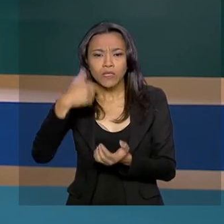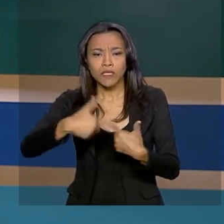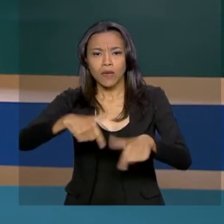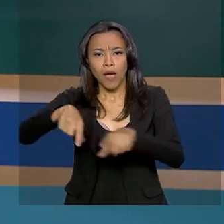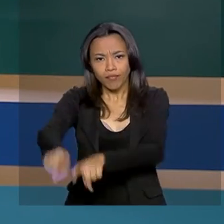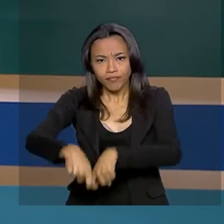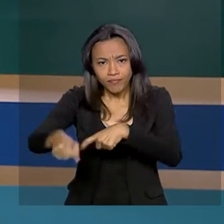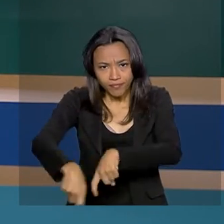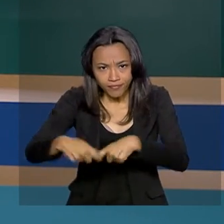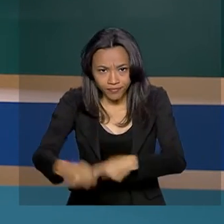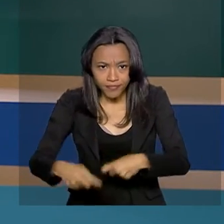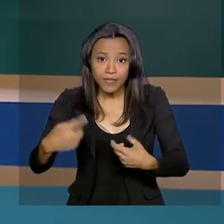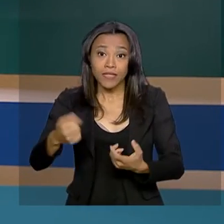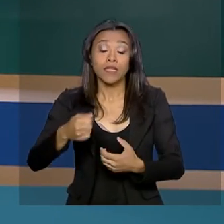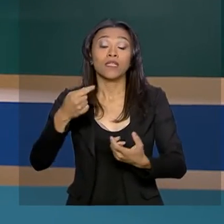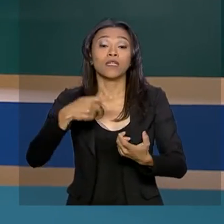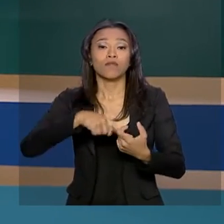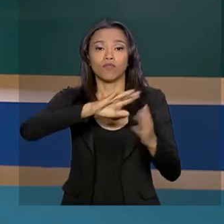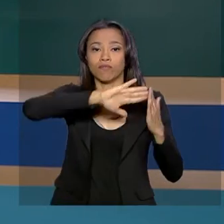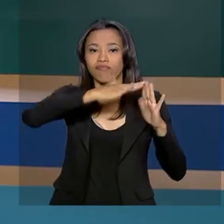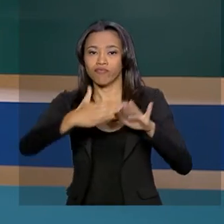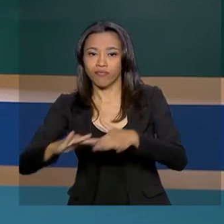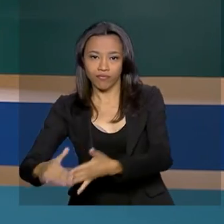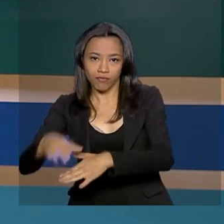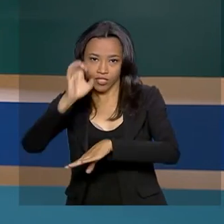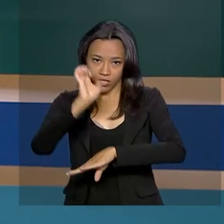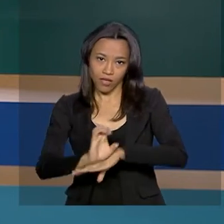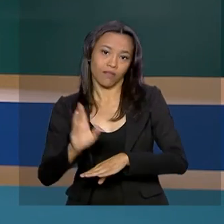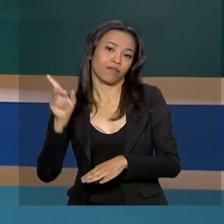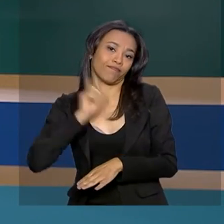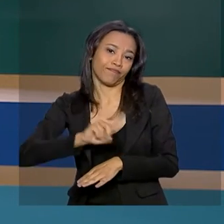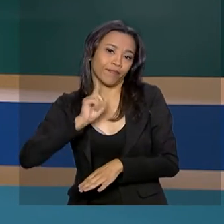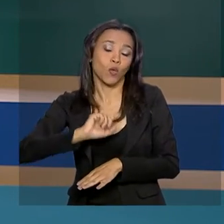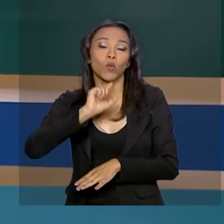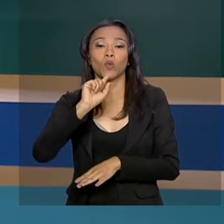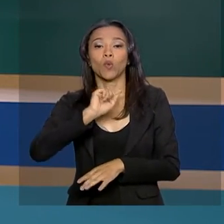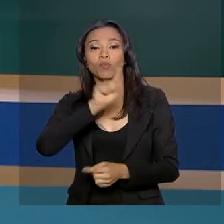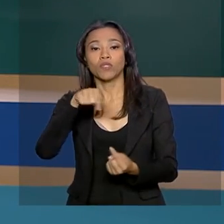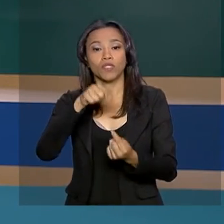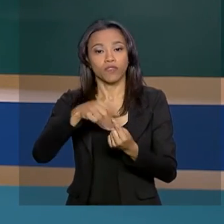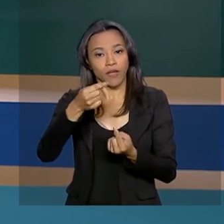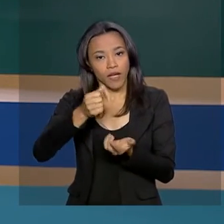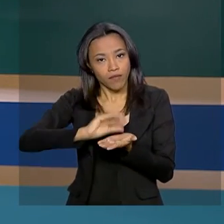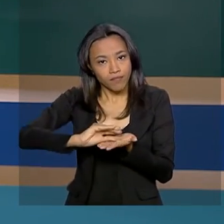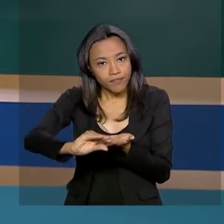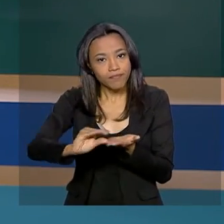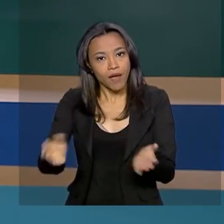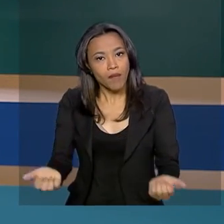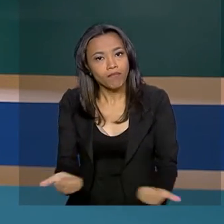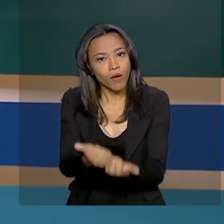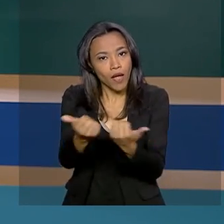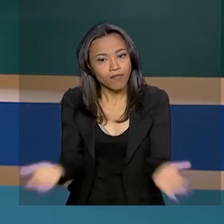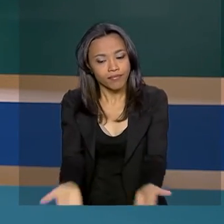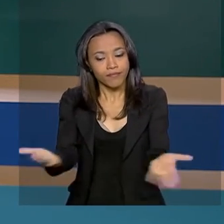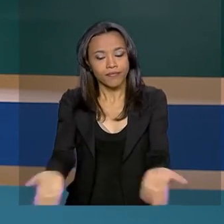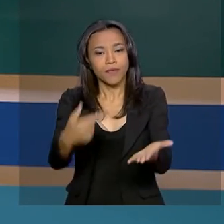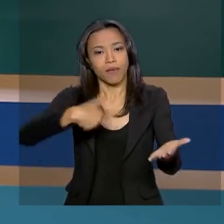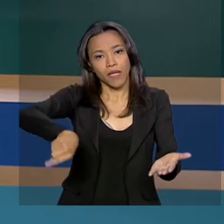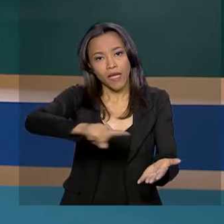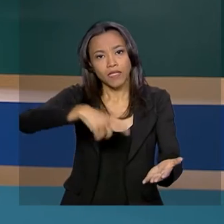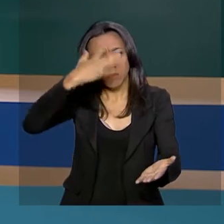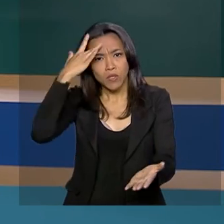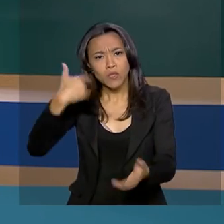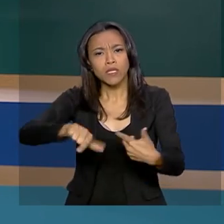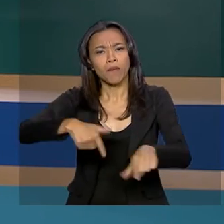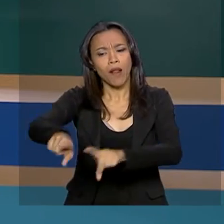Minas Gerais, e sem a necessidade de reembolso. O recurso é para investimento na produção, um auxílio para que os agricultores familiares